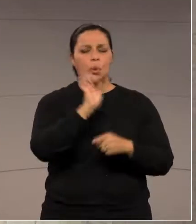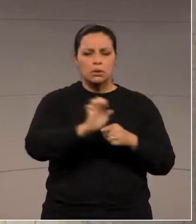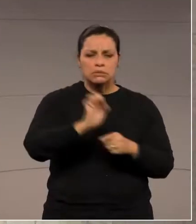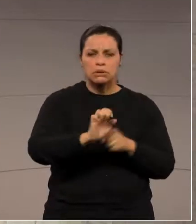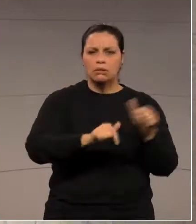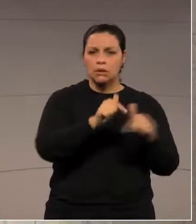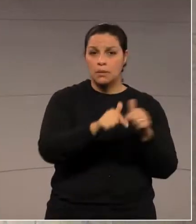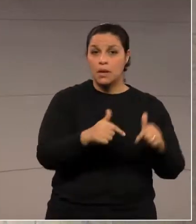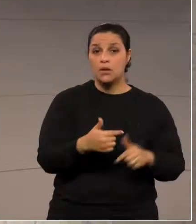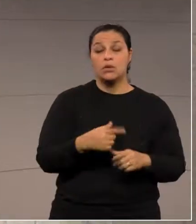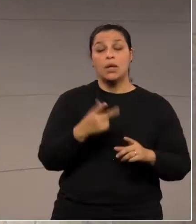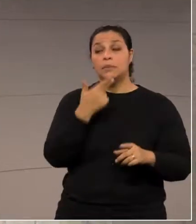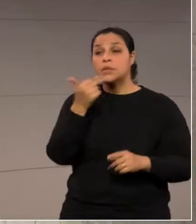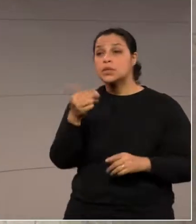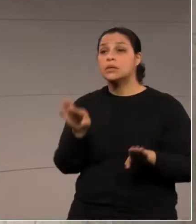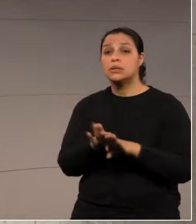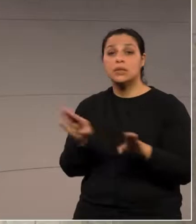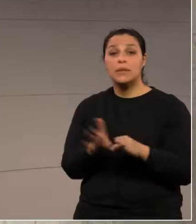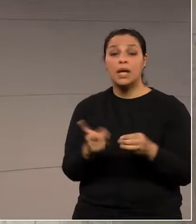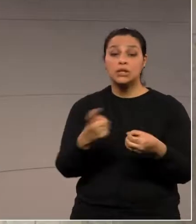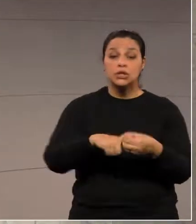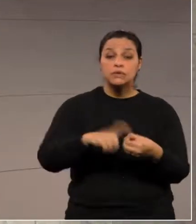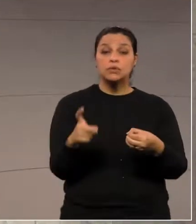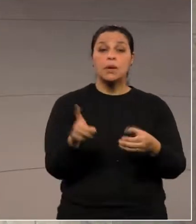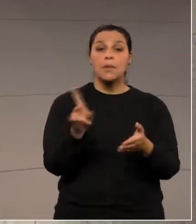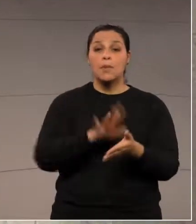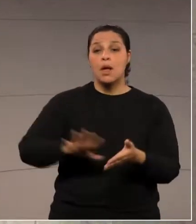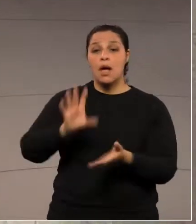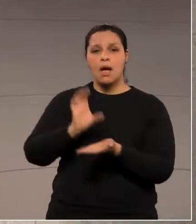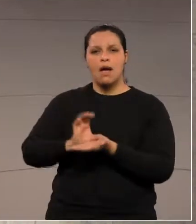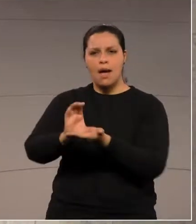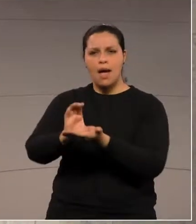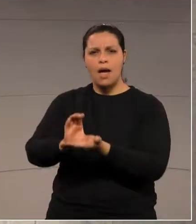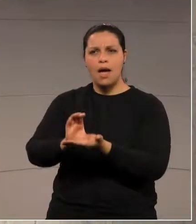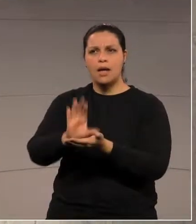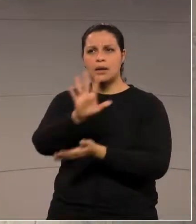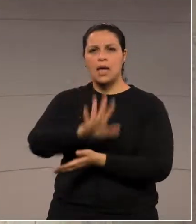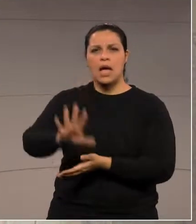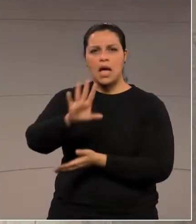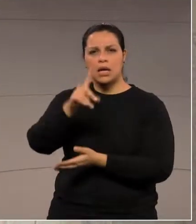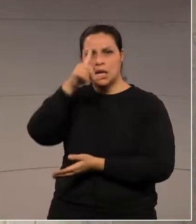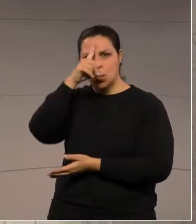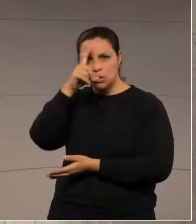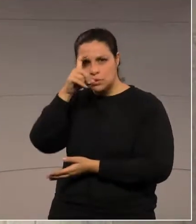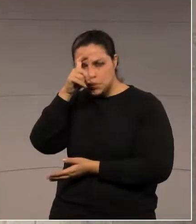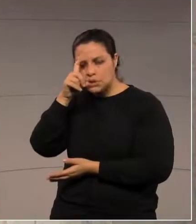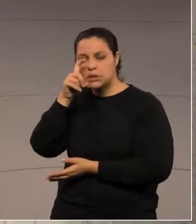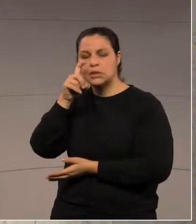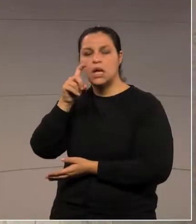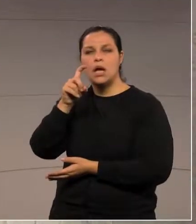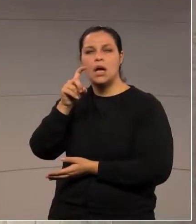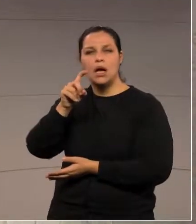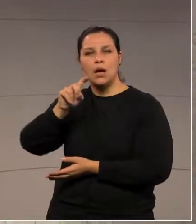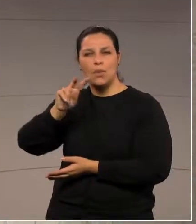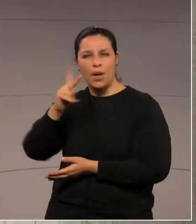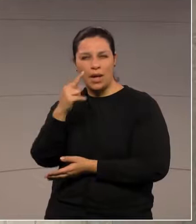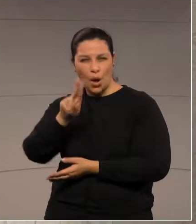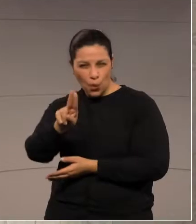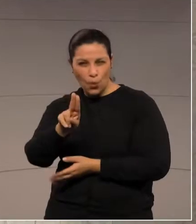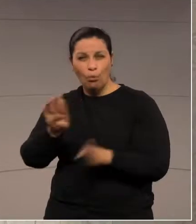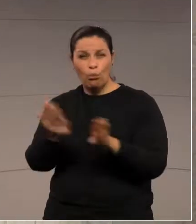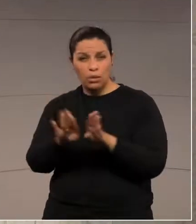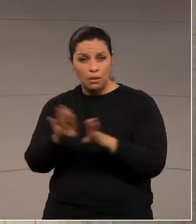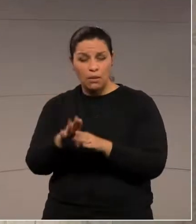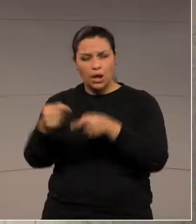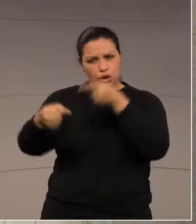aplicasse a desvinculação de recursos para os hospitais universitários, já conseguimos, com tolerância,